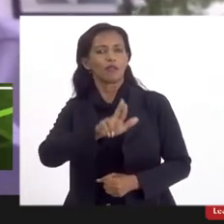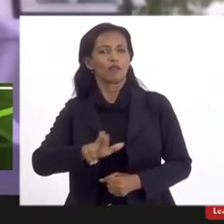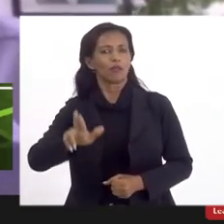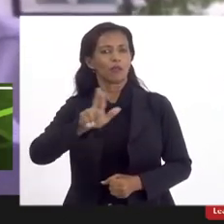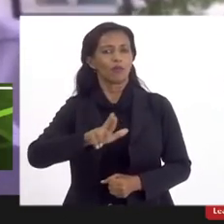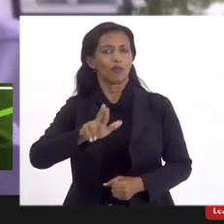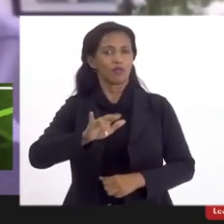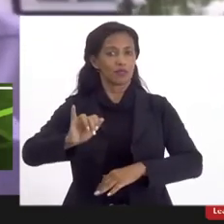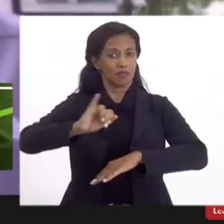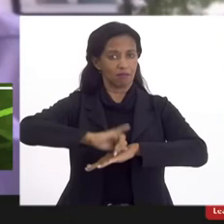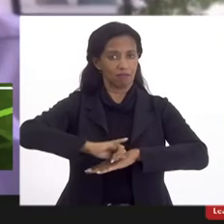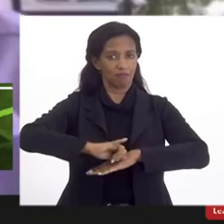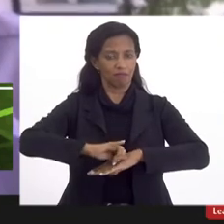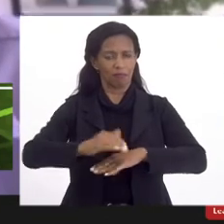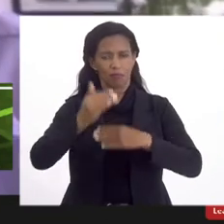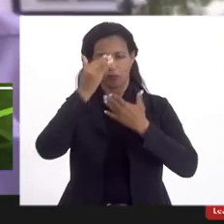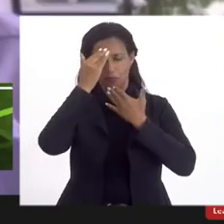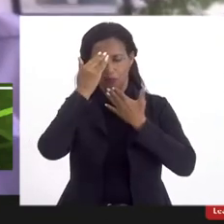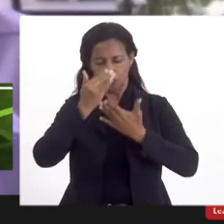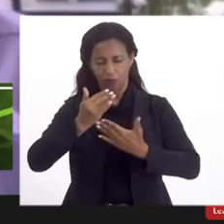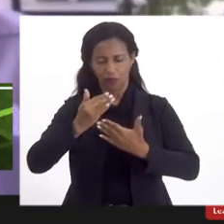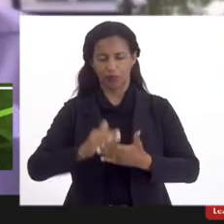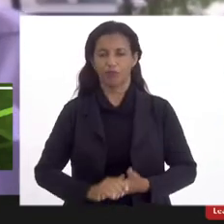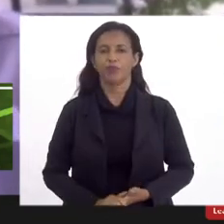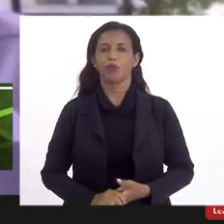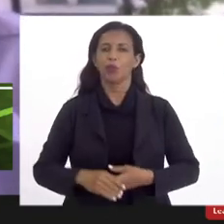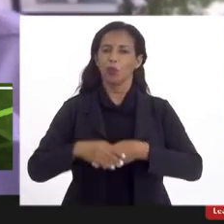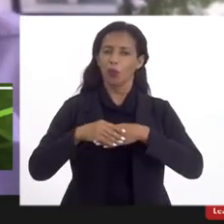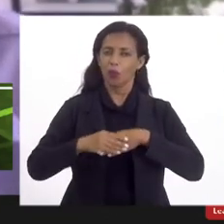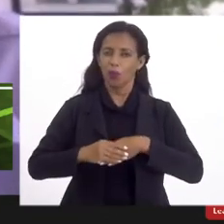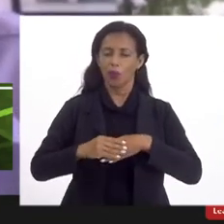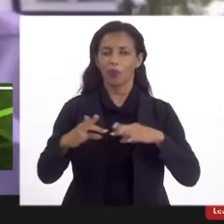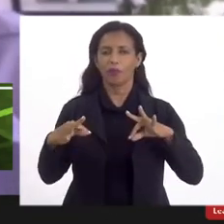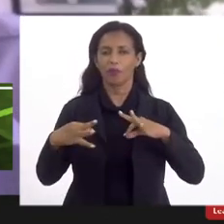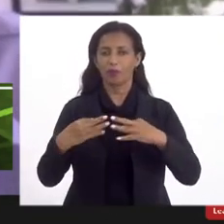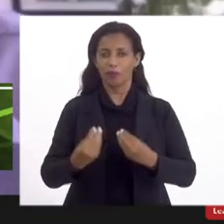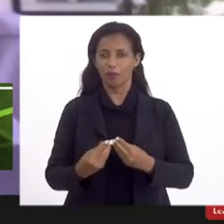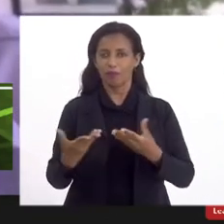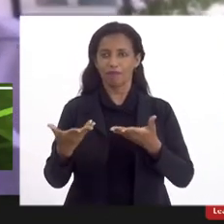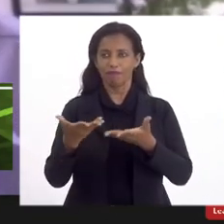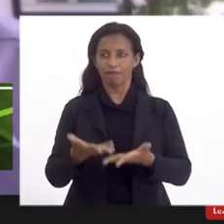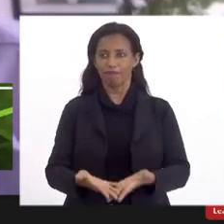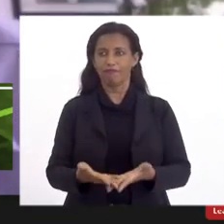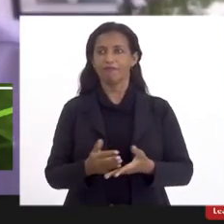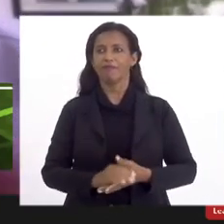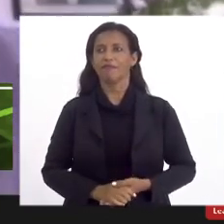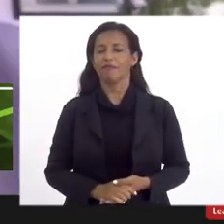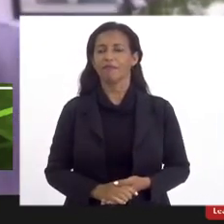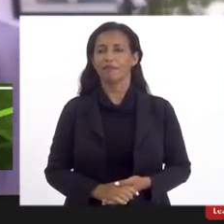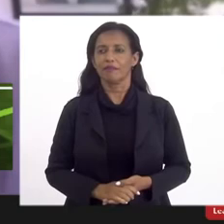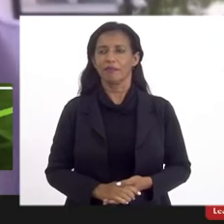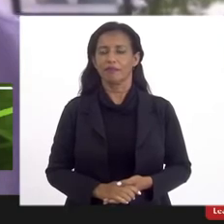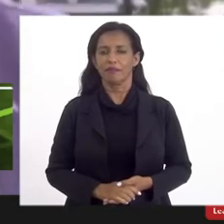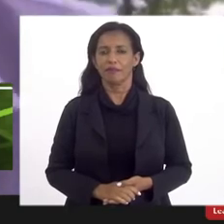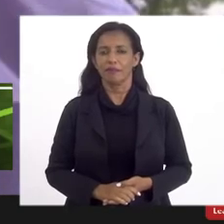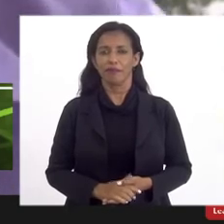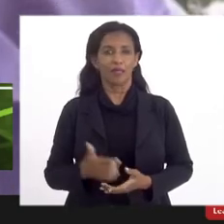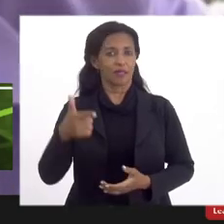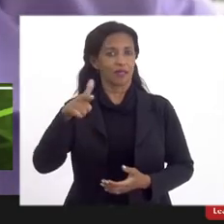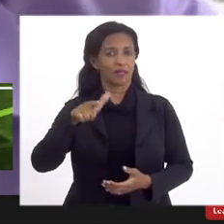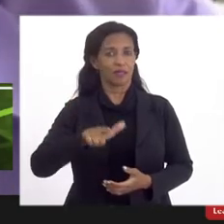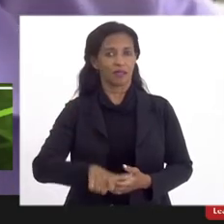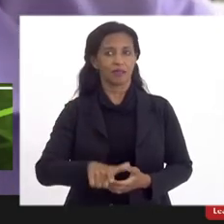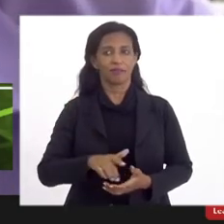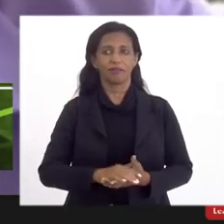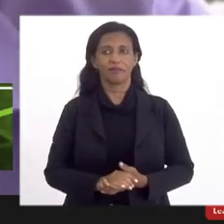na capital muito obrigado cumprimento mais uma vez a todas e a todos e mais uma vez